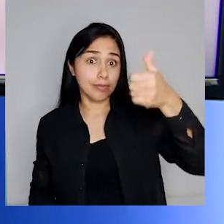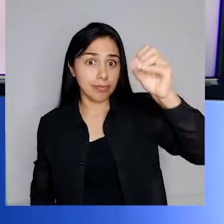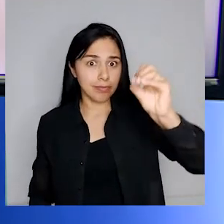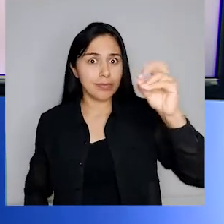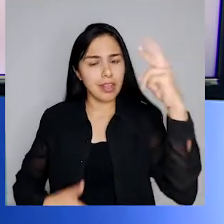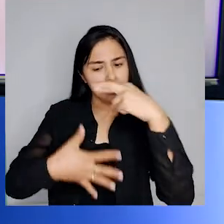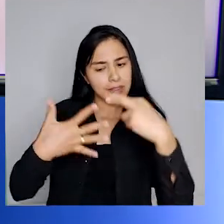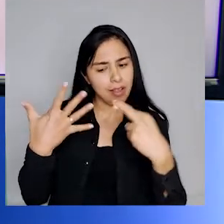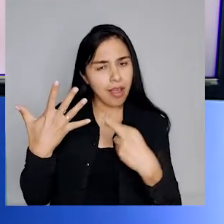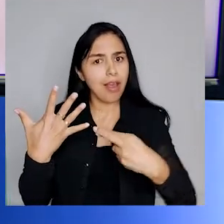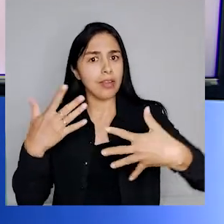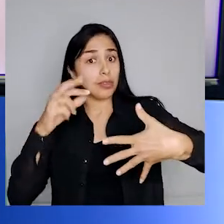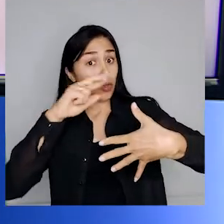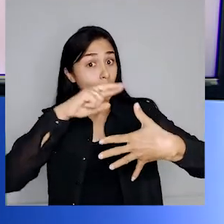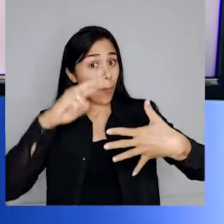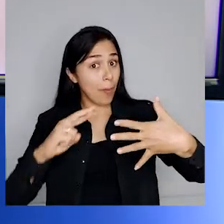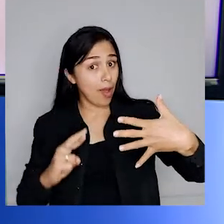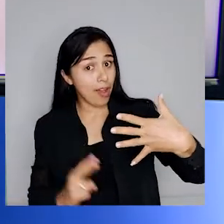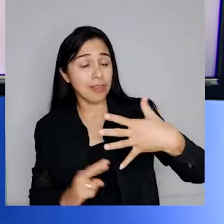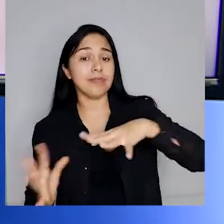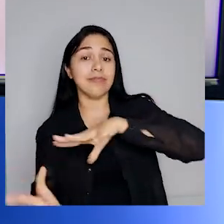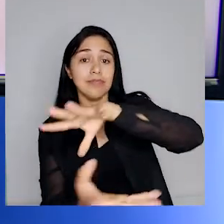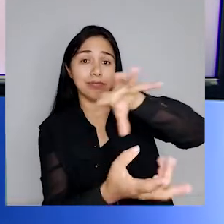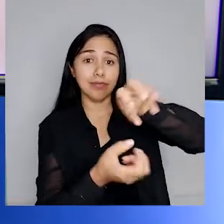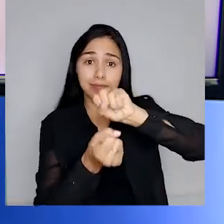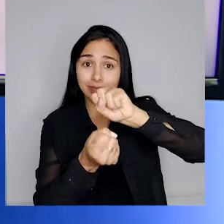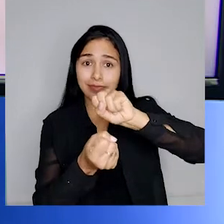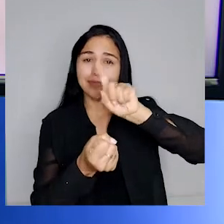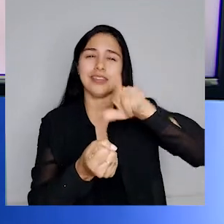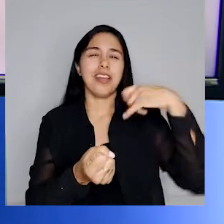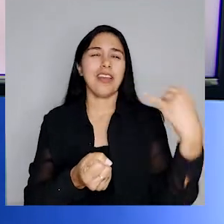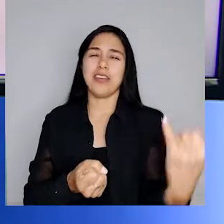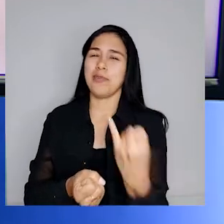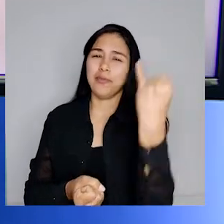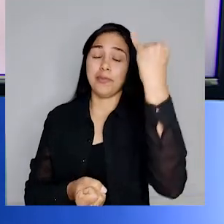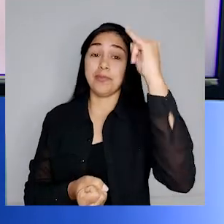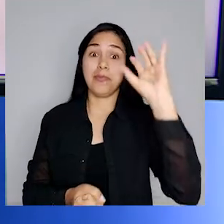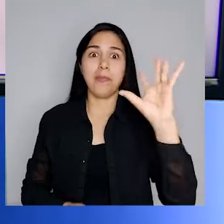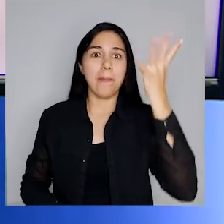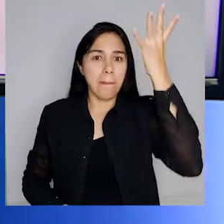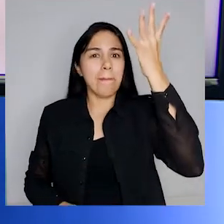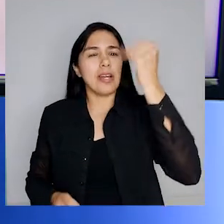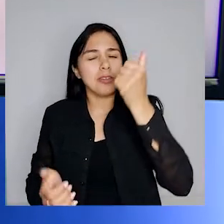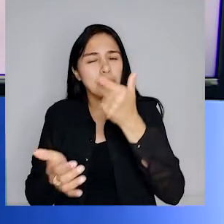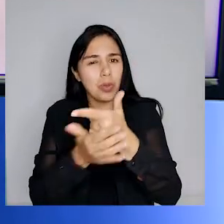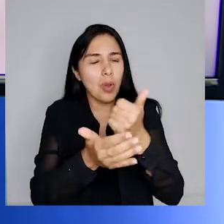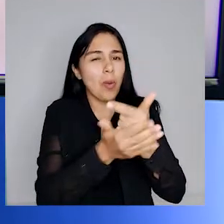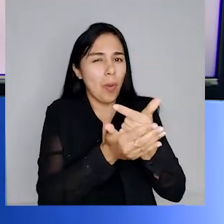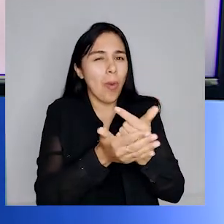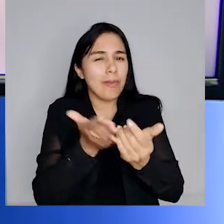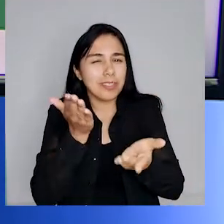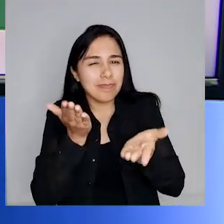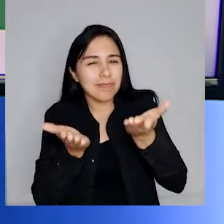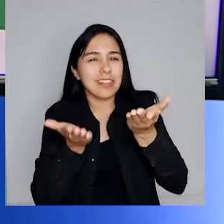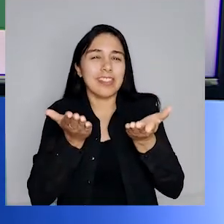prática é indispensável para que ocorra o consumo mais equilibrado. Então, vamos conhecer?